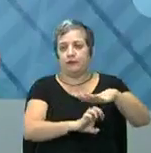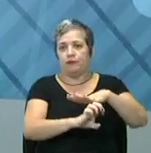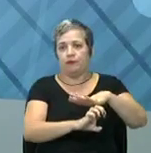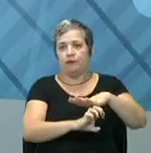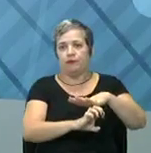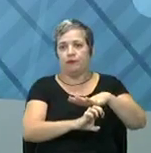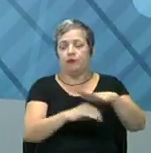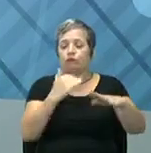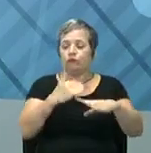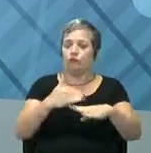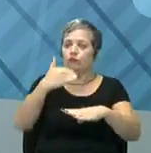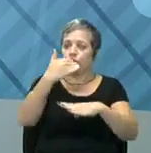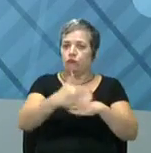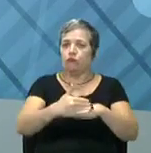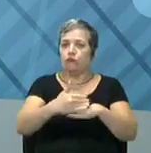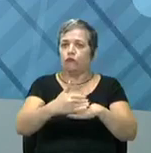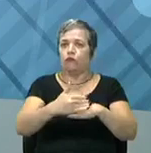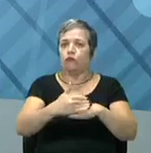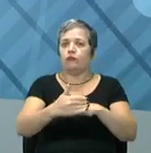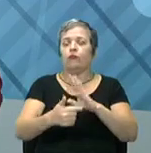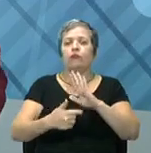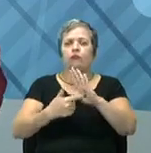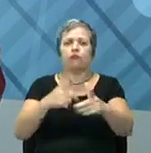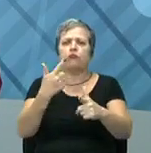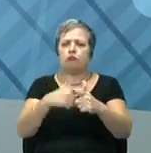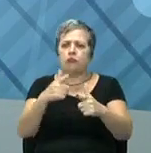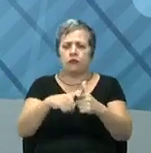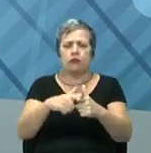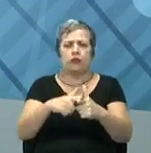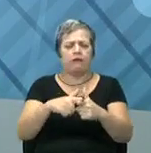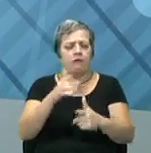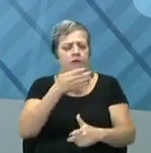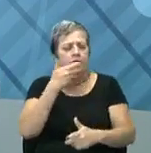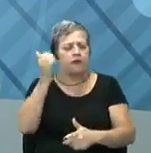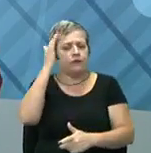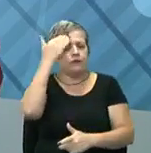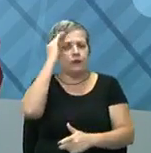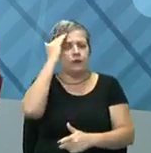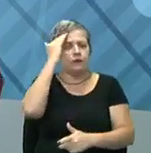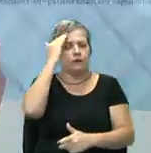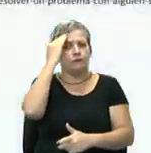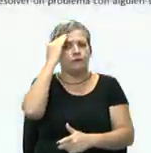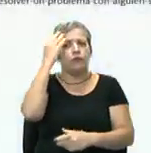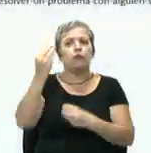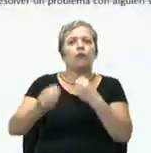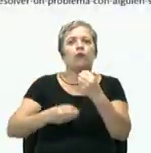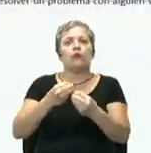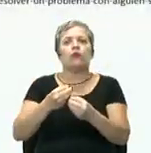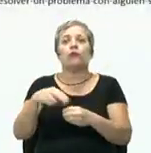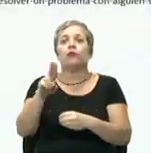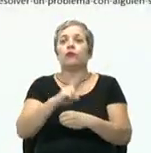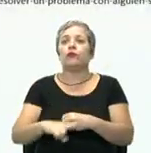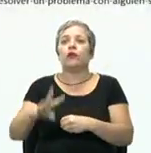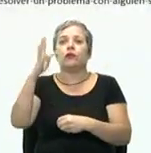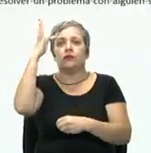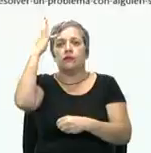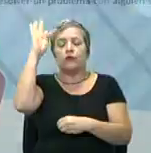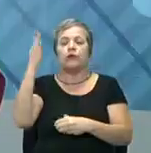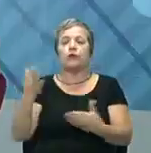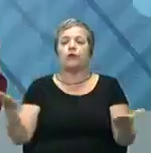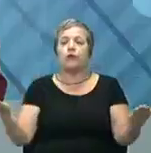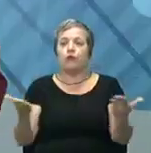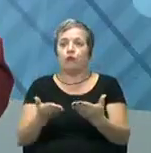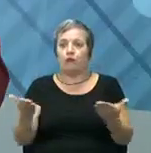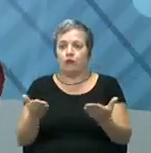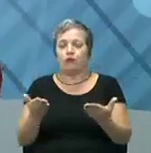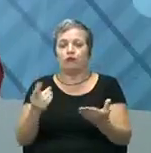Partindo disso, trouxe uma situação problema para ficar mais fácil entendermos como pode ser utilizada essa teoria no dia